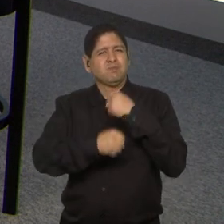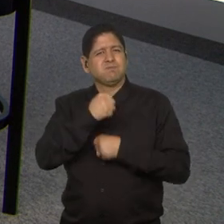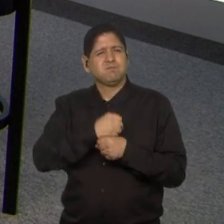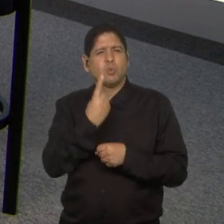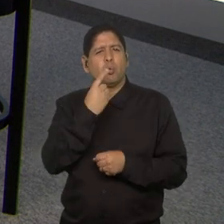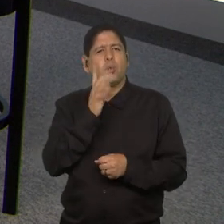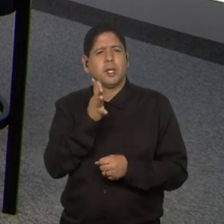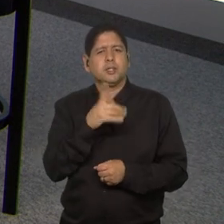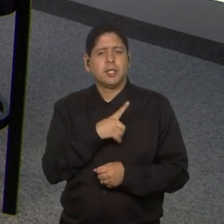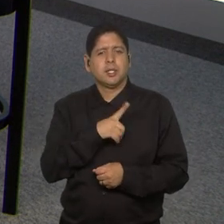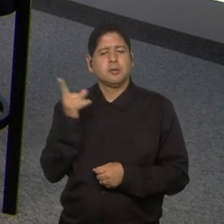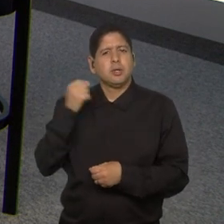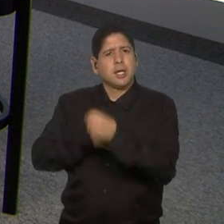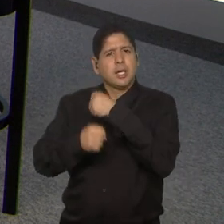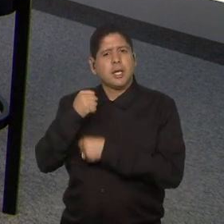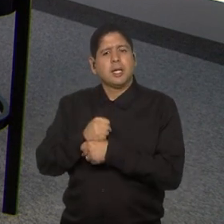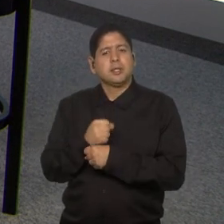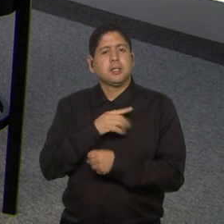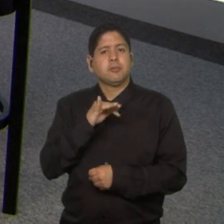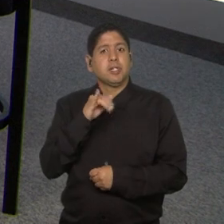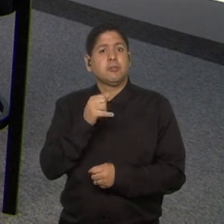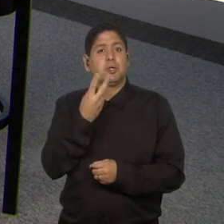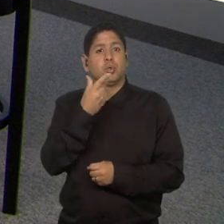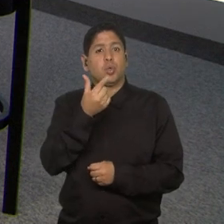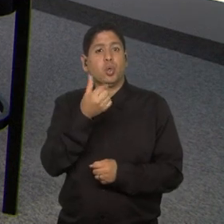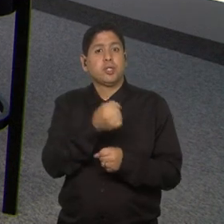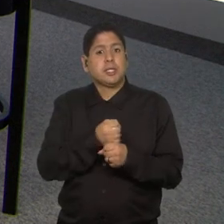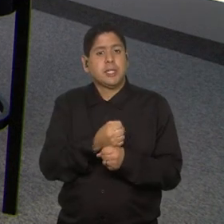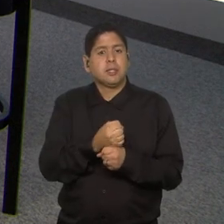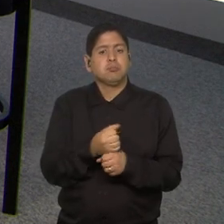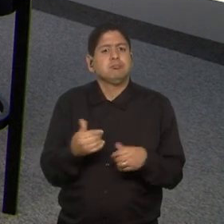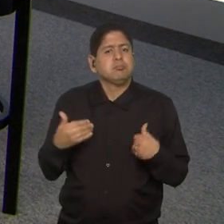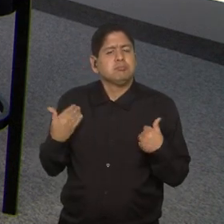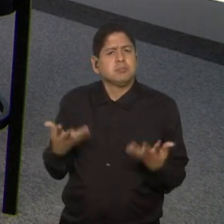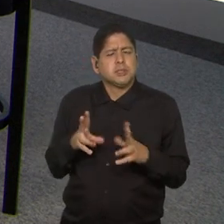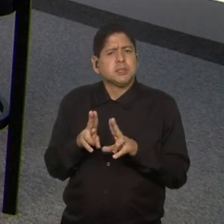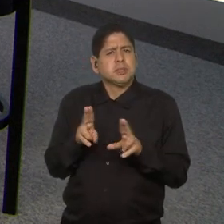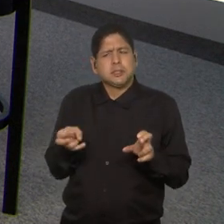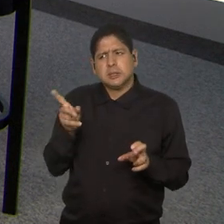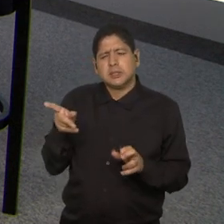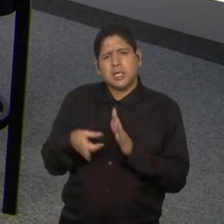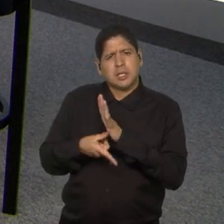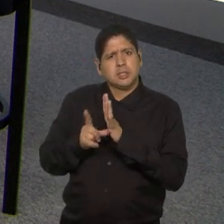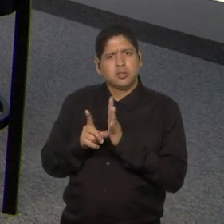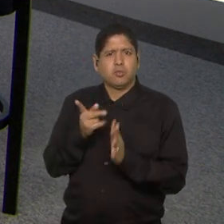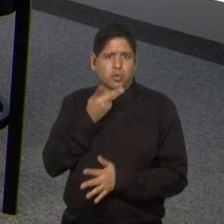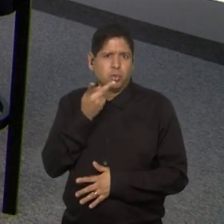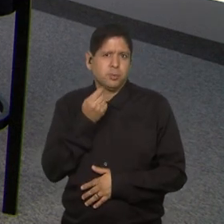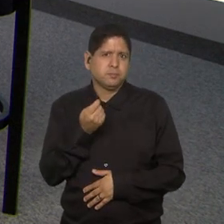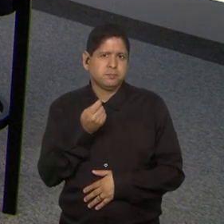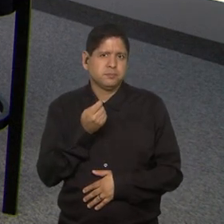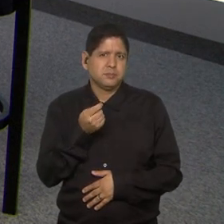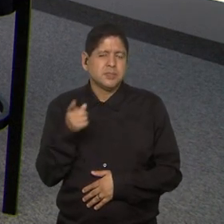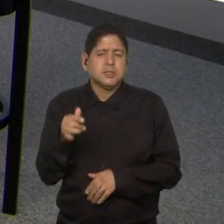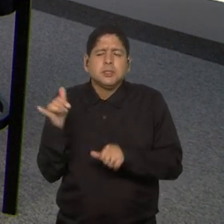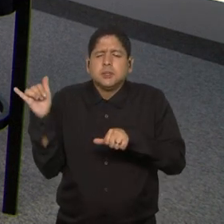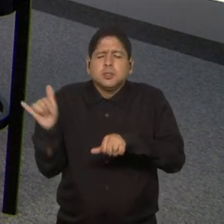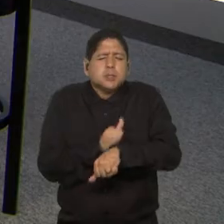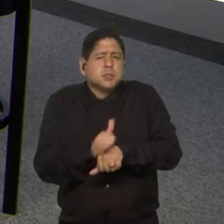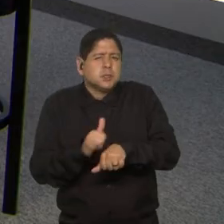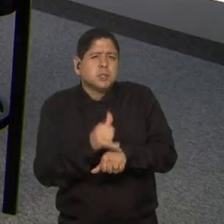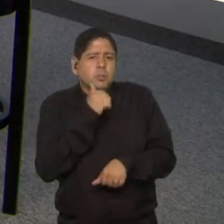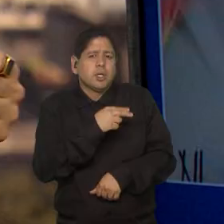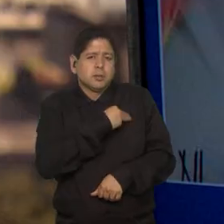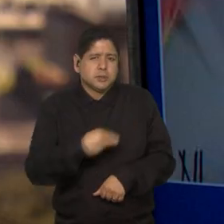mais ou menos, né? Ano passado, fiquei na FIFA por 12 anos. E aí, essa questão que a ministra já trouxe, né, da estratégia